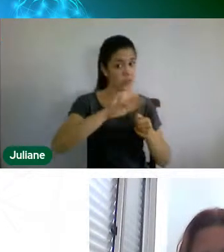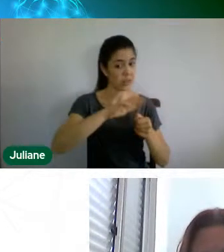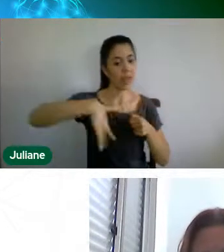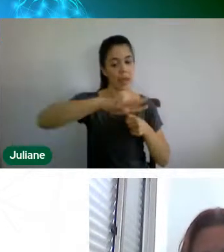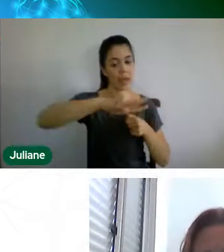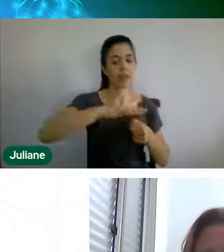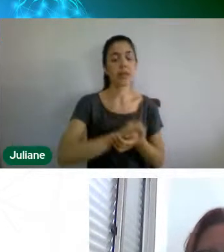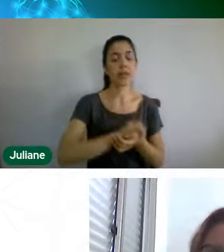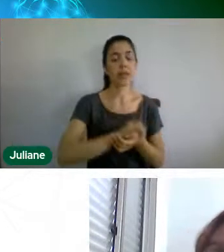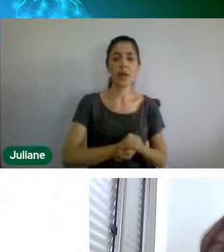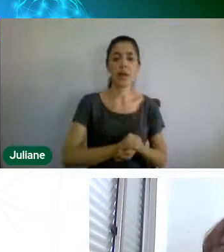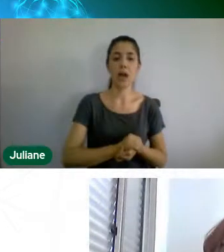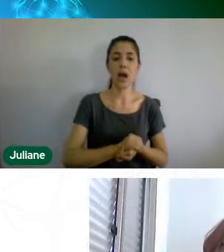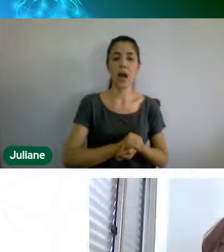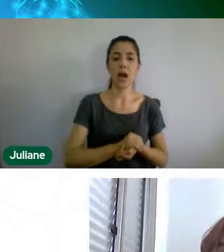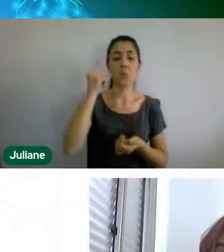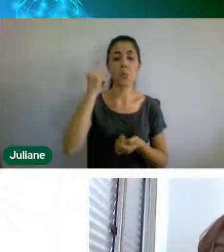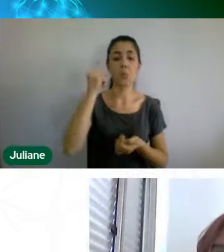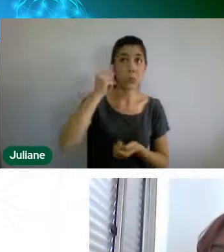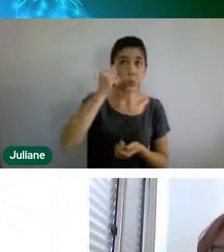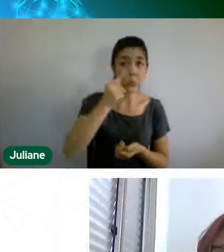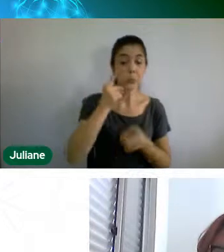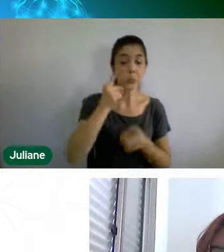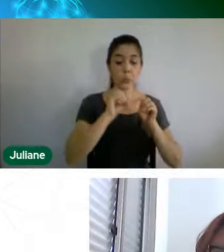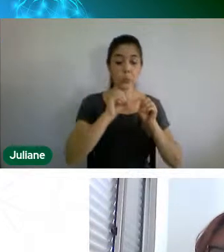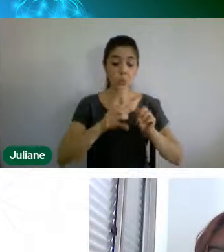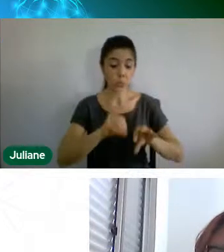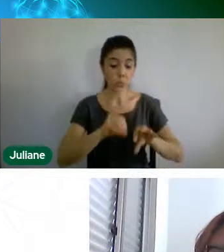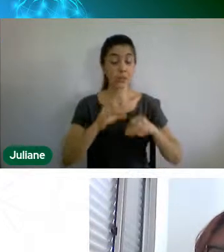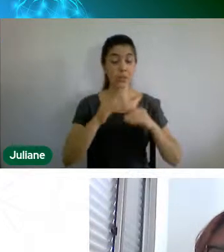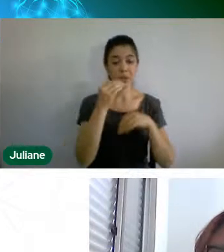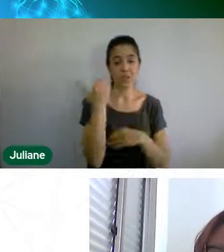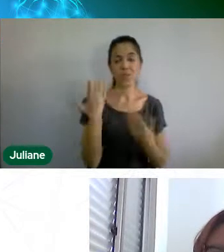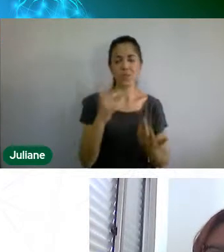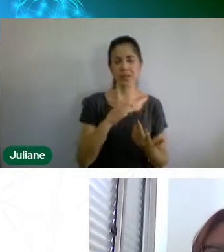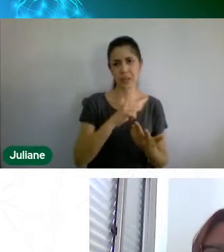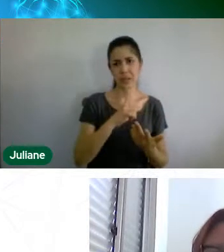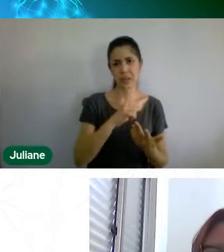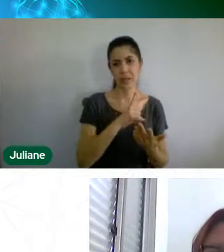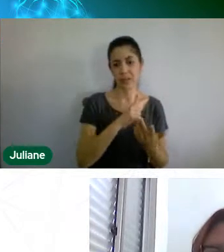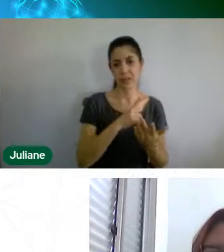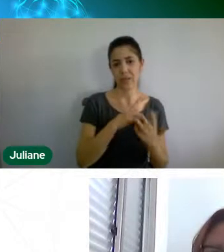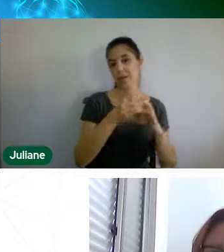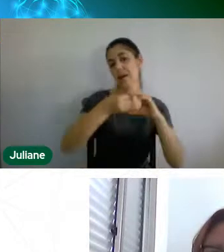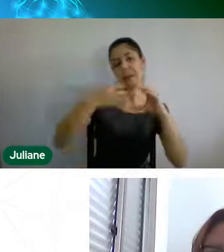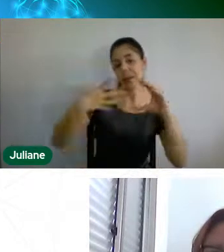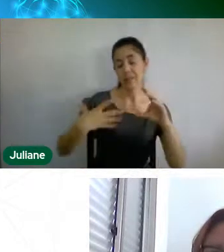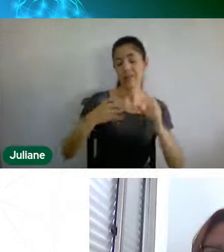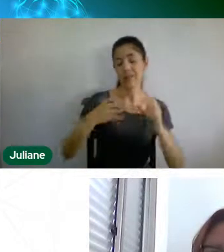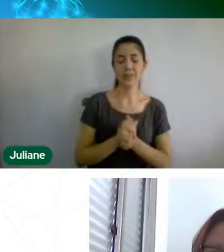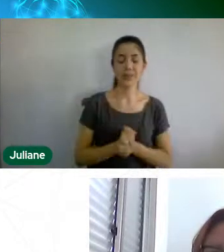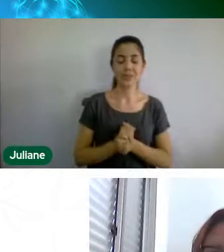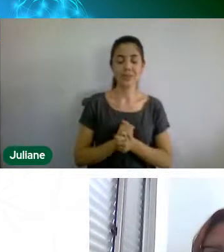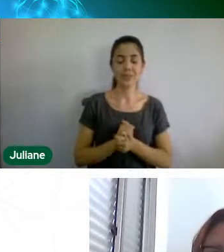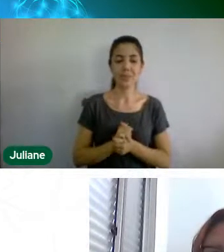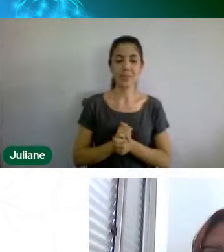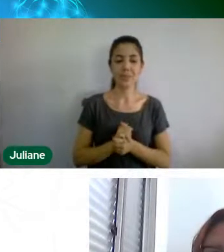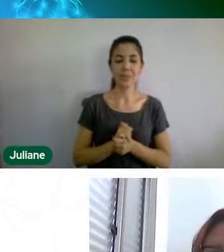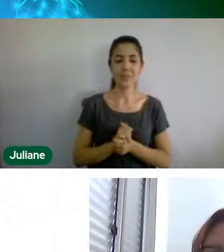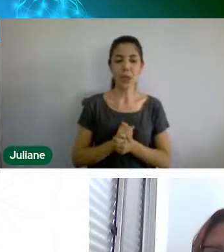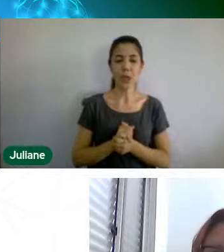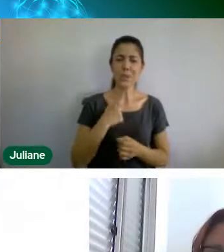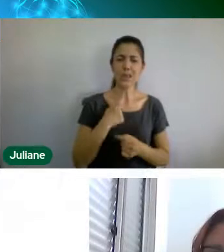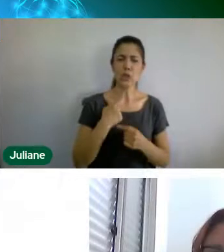a questão de caráter formal e não formal, o meu questionamento, Jussara, seria nesse ponto de vista, qual a dificuldade que